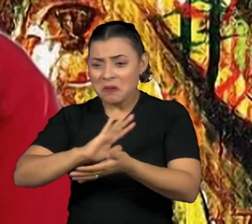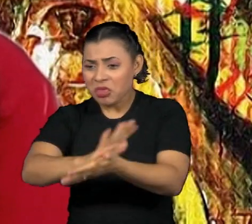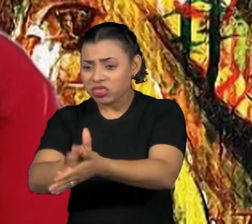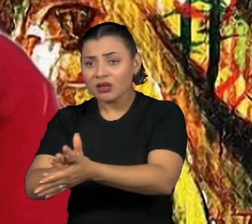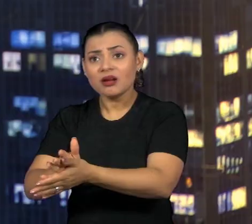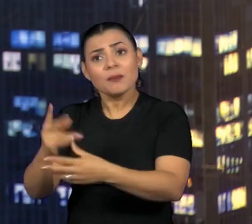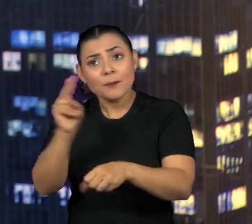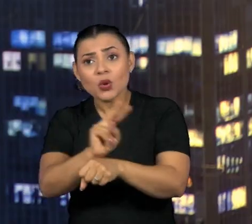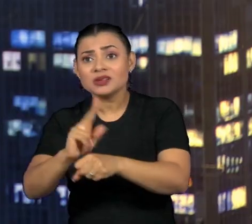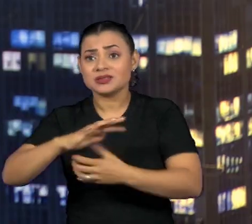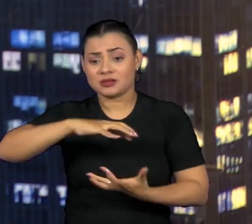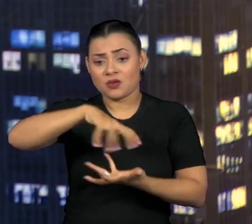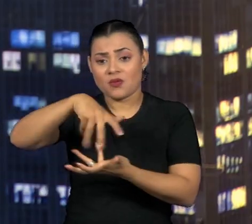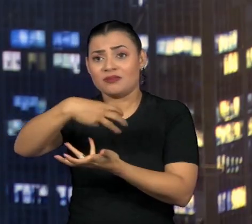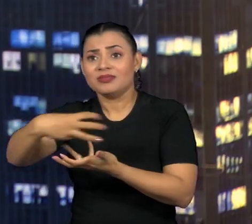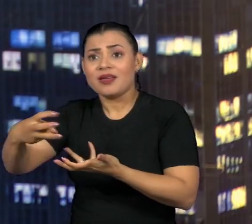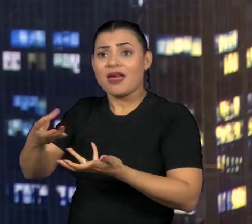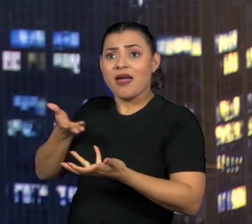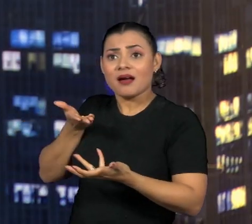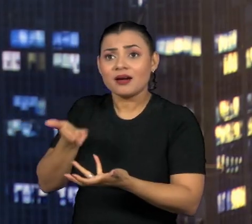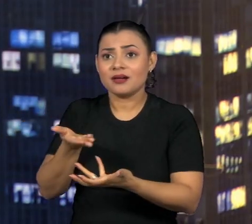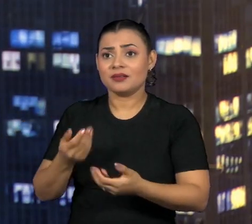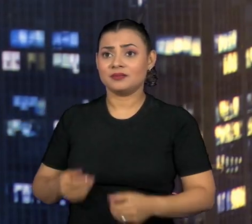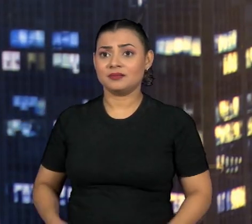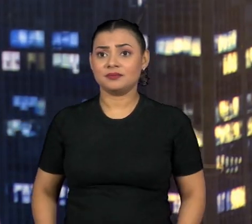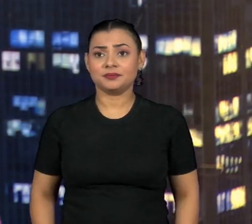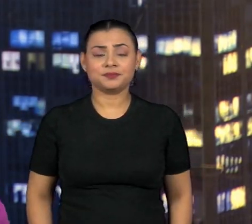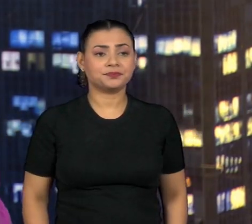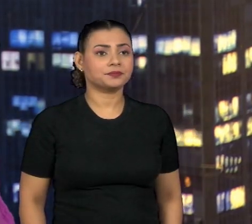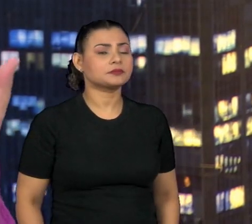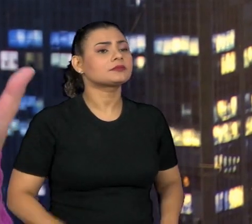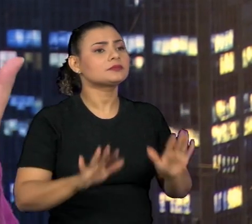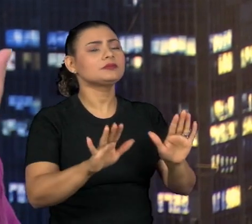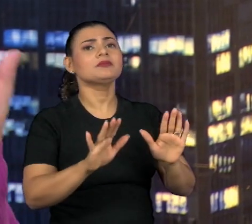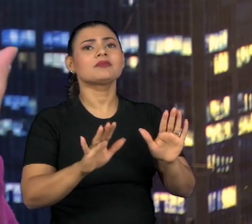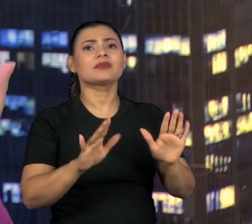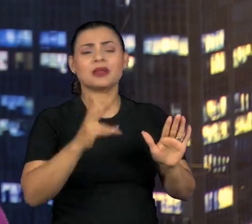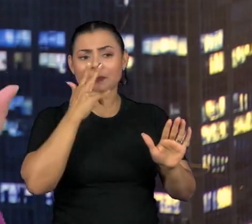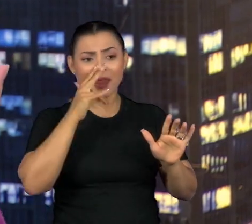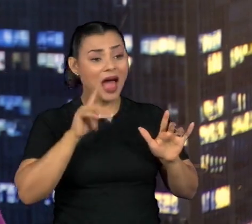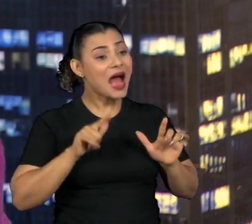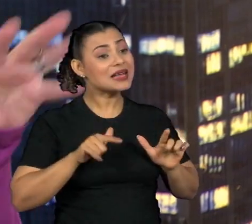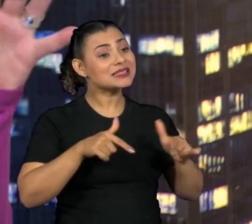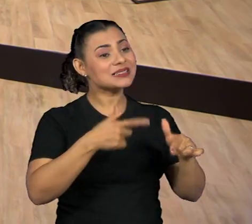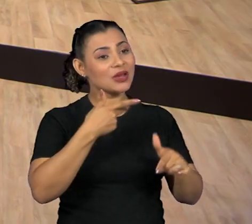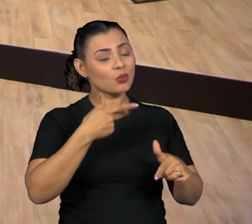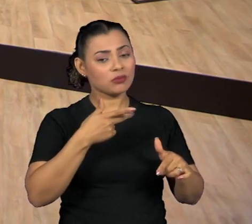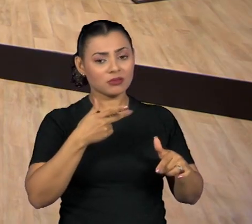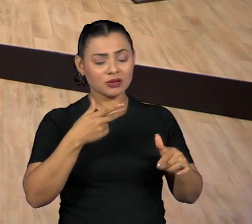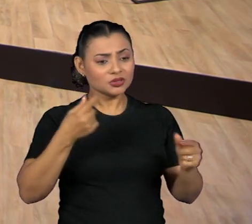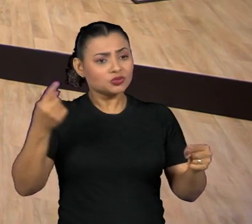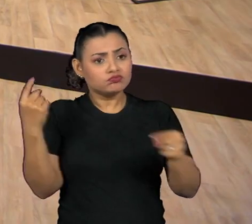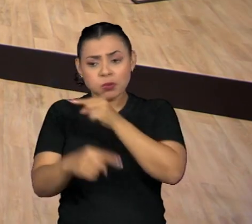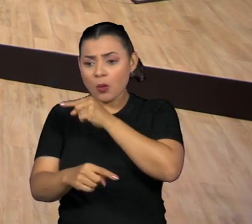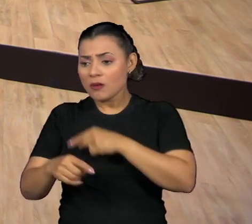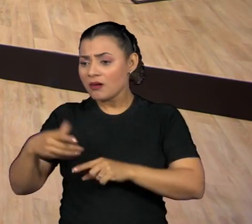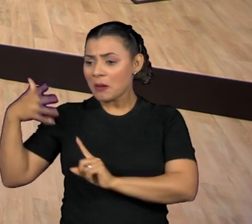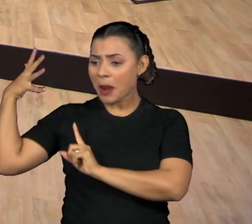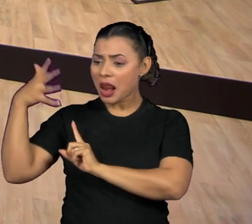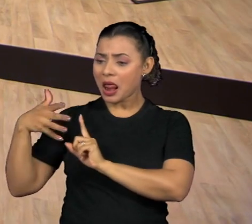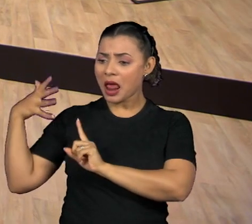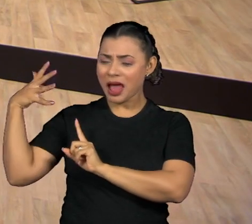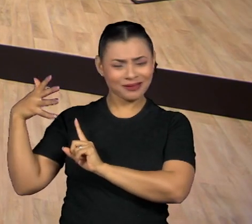mãe terra. E quais as consequências, não é, de quando as nossas... Falando com o disco, as nossas ações? Porque me chamou muito a atenção aqui que vocês